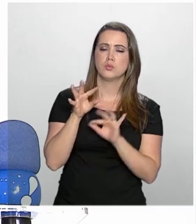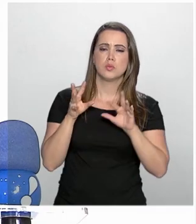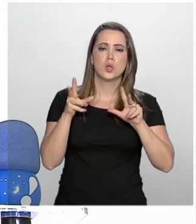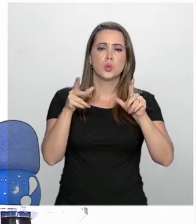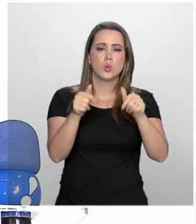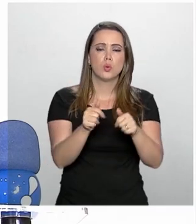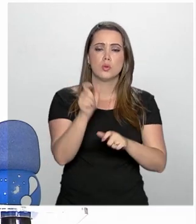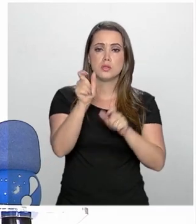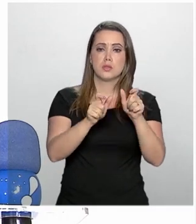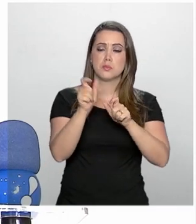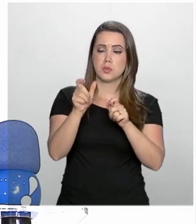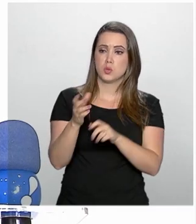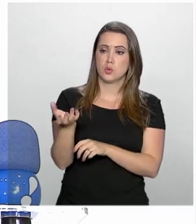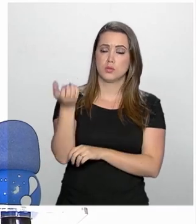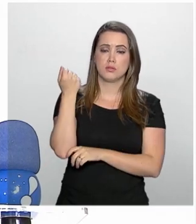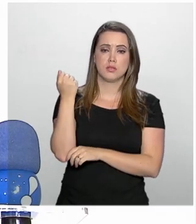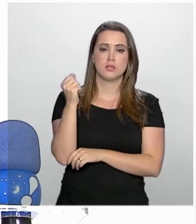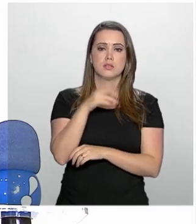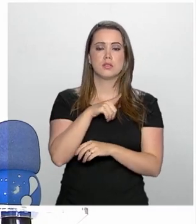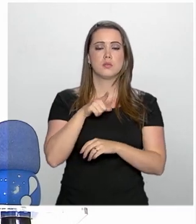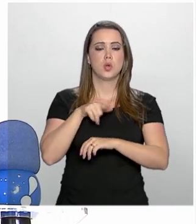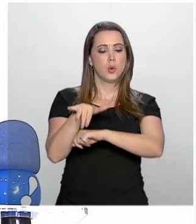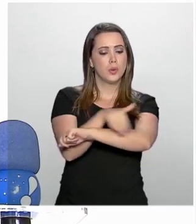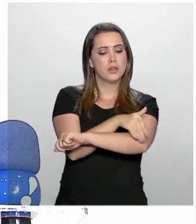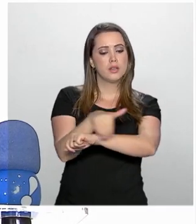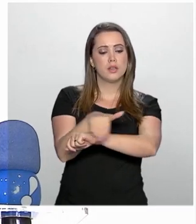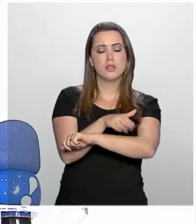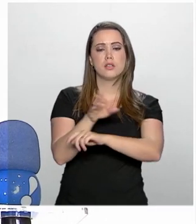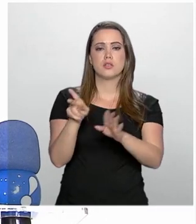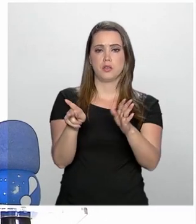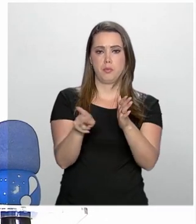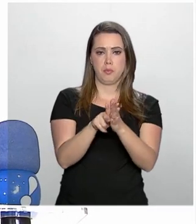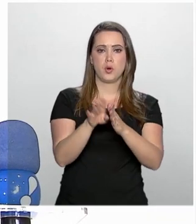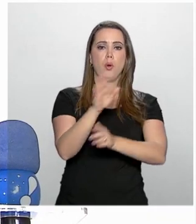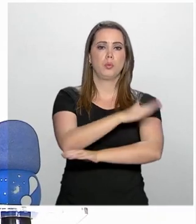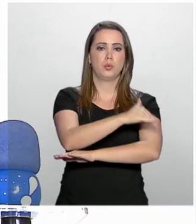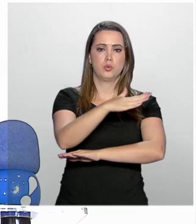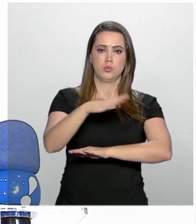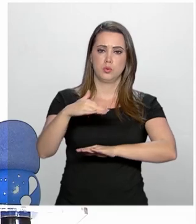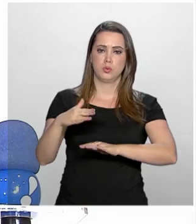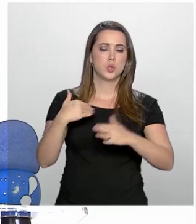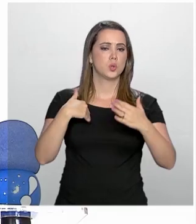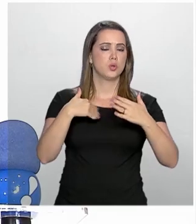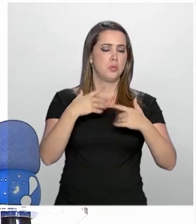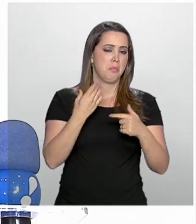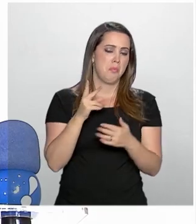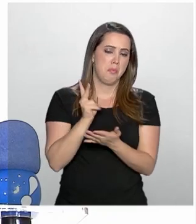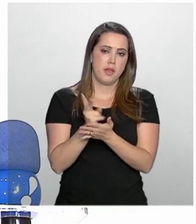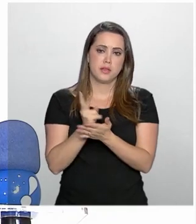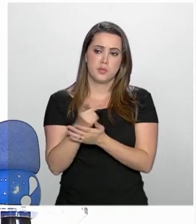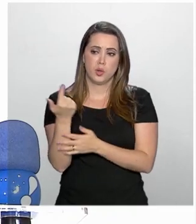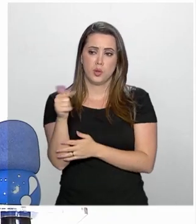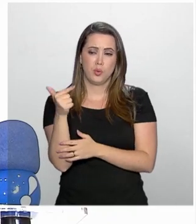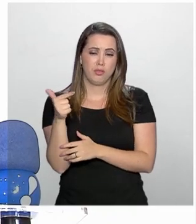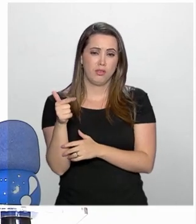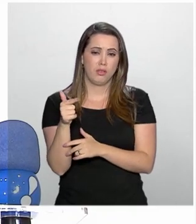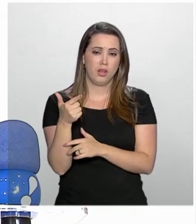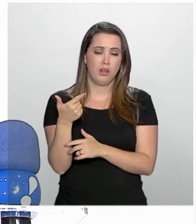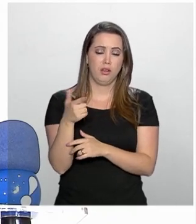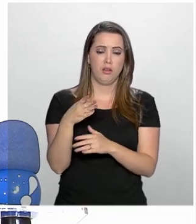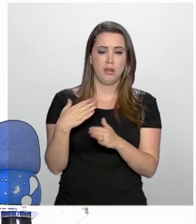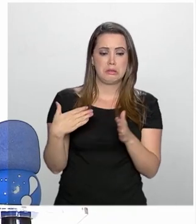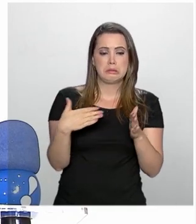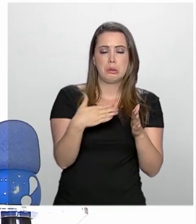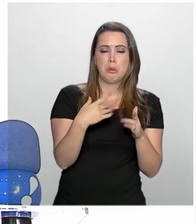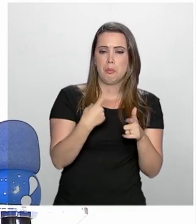todos os beneficiários registrados no município, independente de terem sido direto ou indiretamente